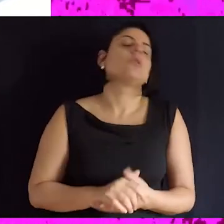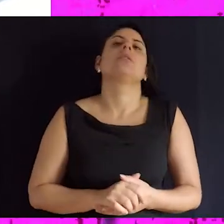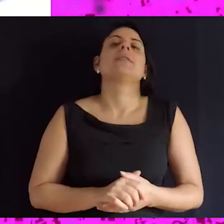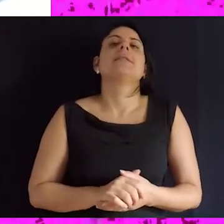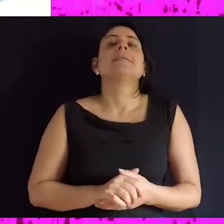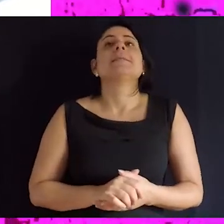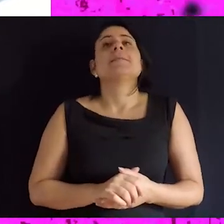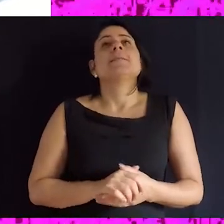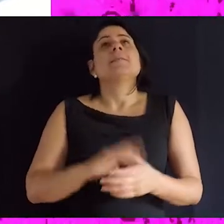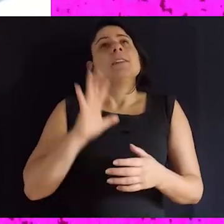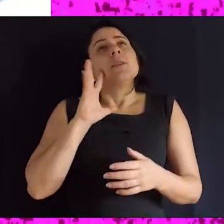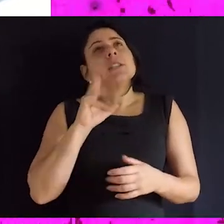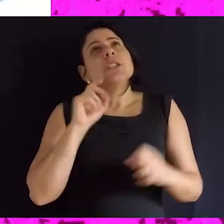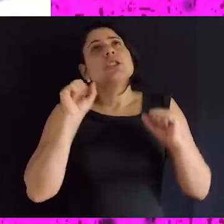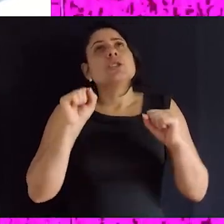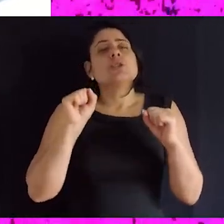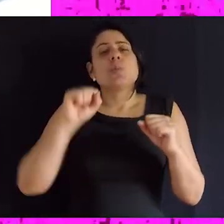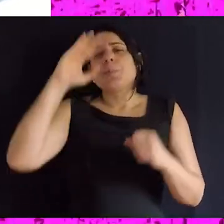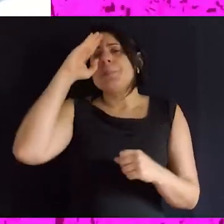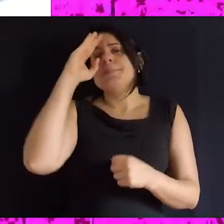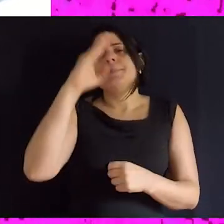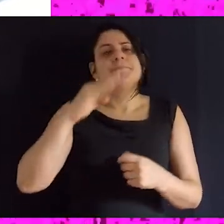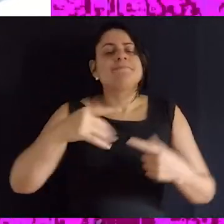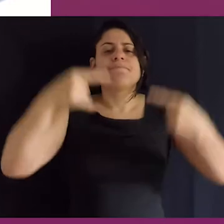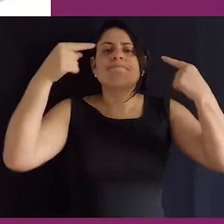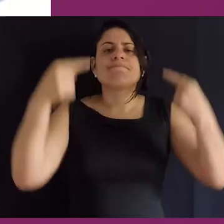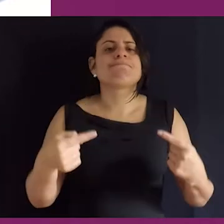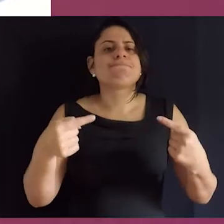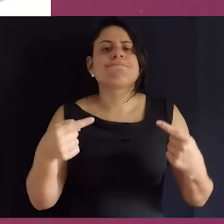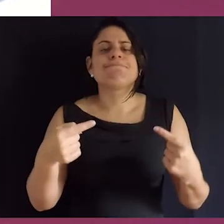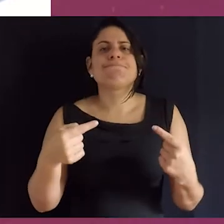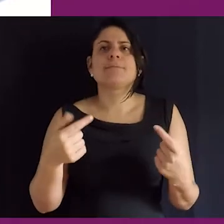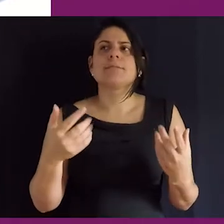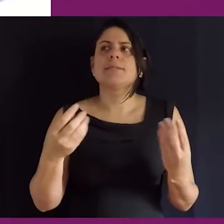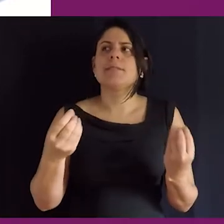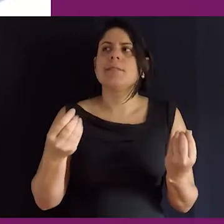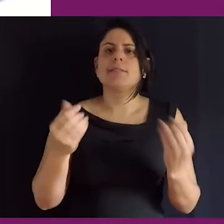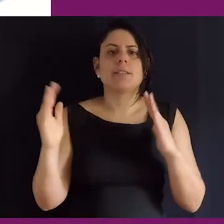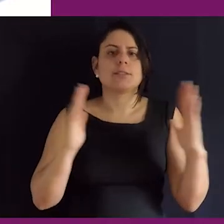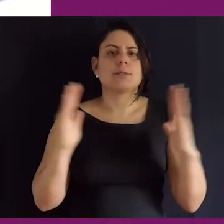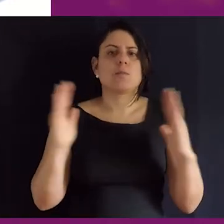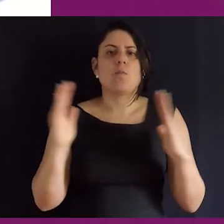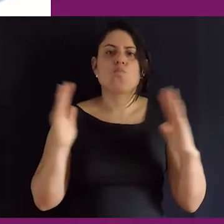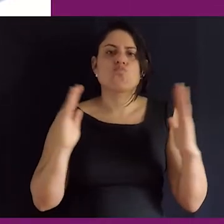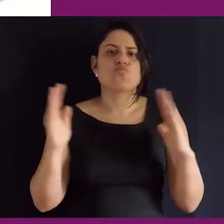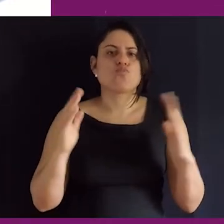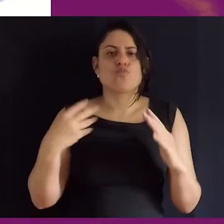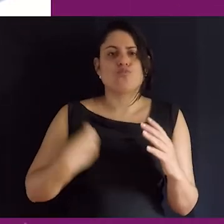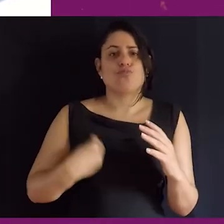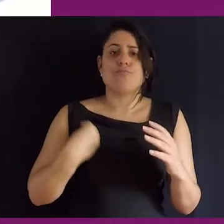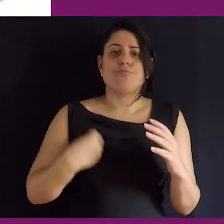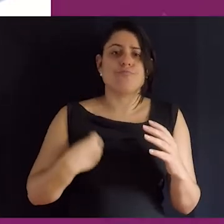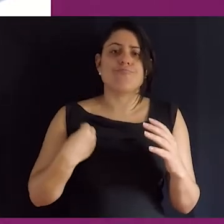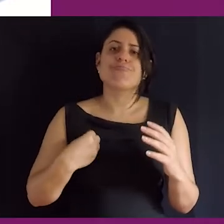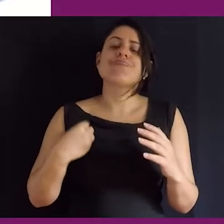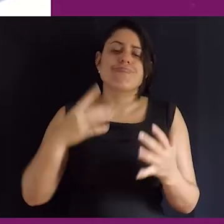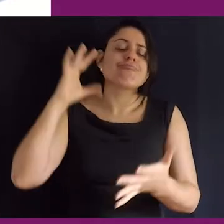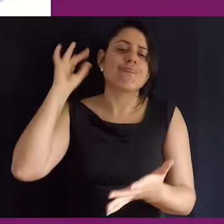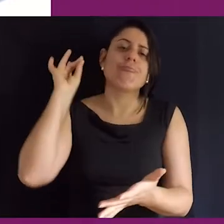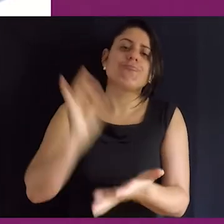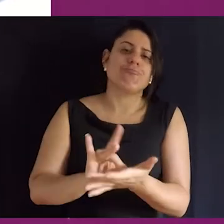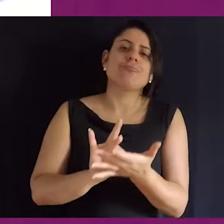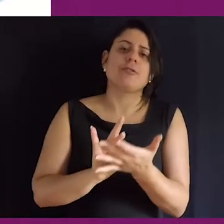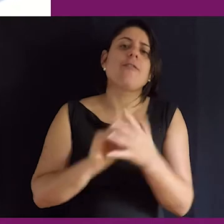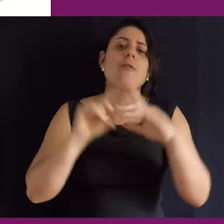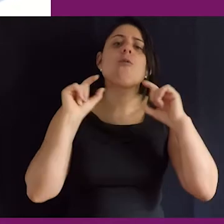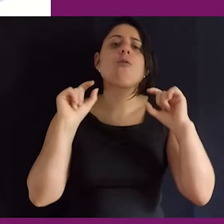ações. Eu acho que o maior desafio, vamos dizer assim, nesse tempo histórico da nossa